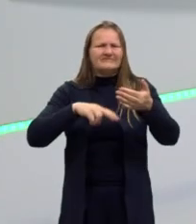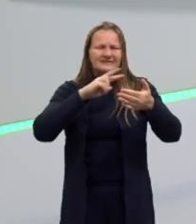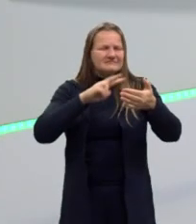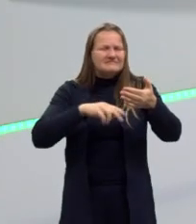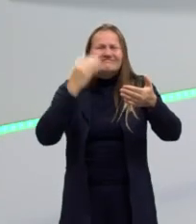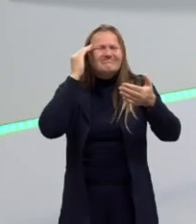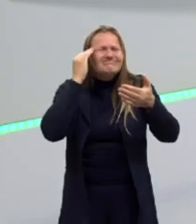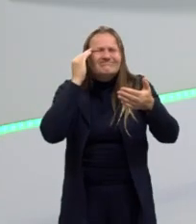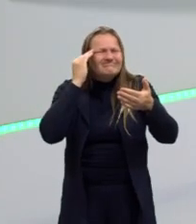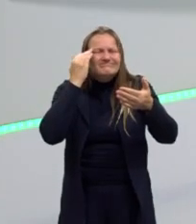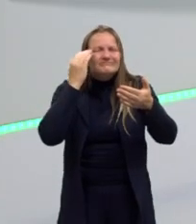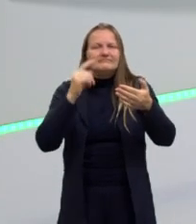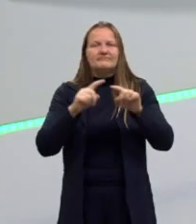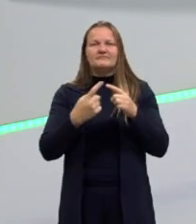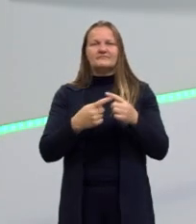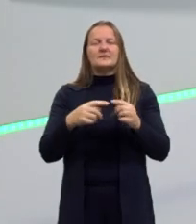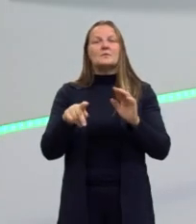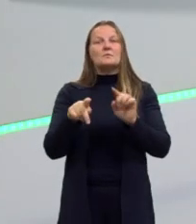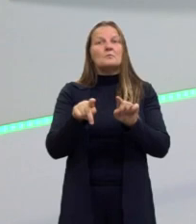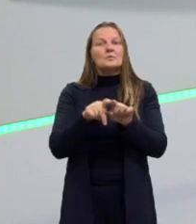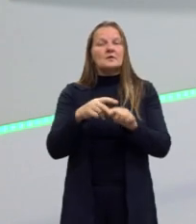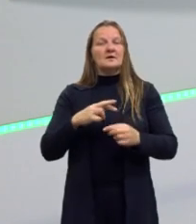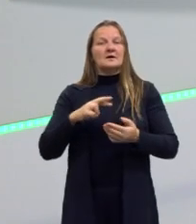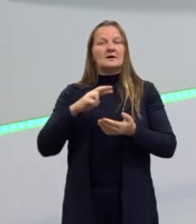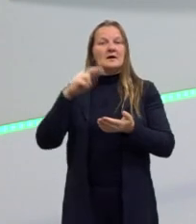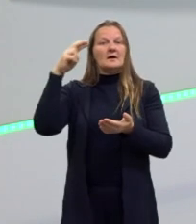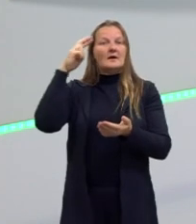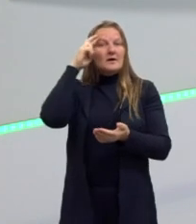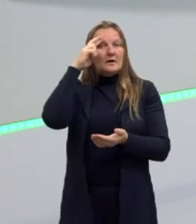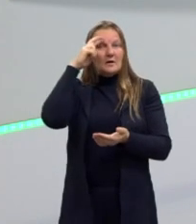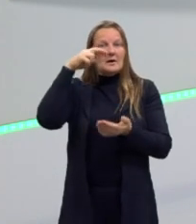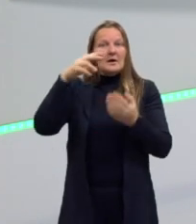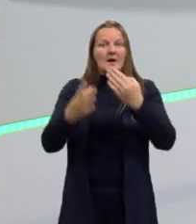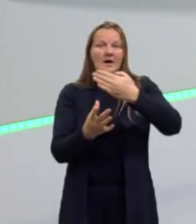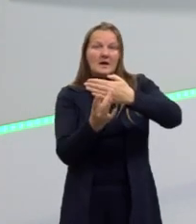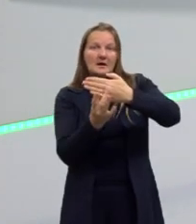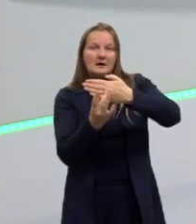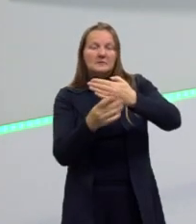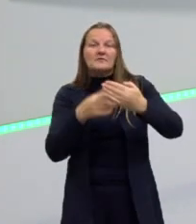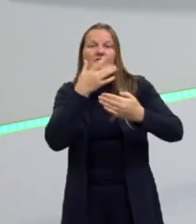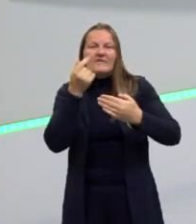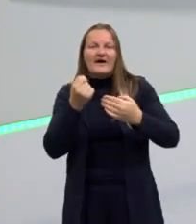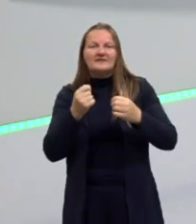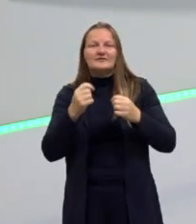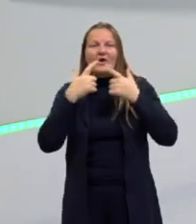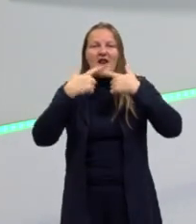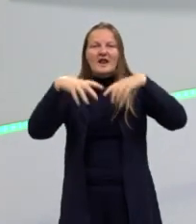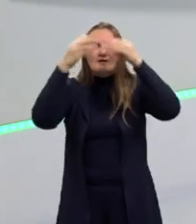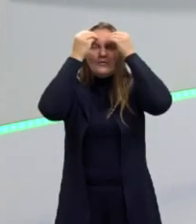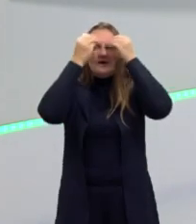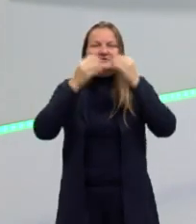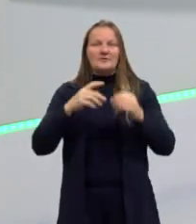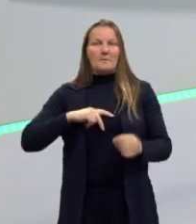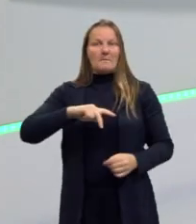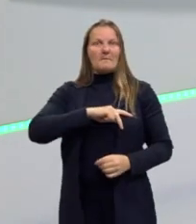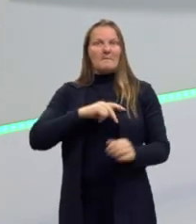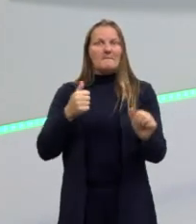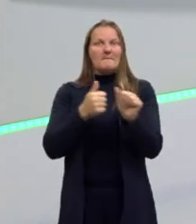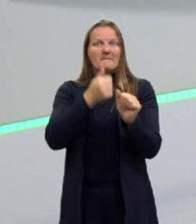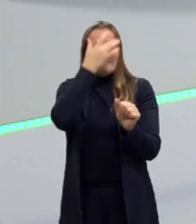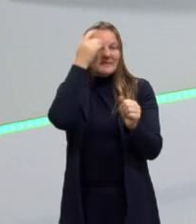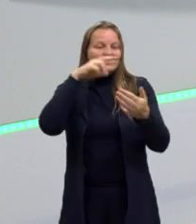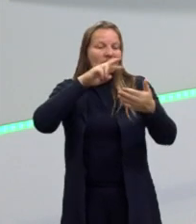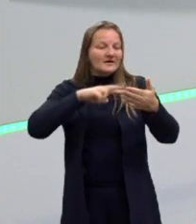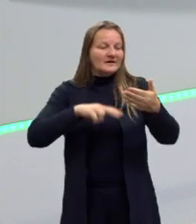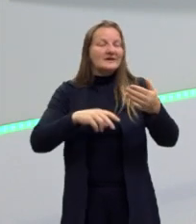onde nós temos essa concepção de que a gente facilita um pouco a linguagem para ficar mais próximo das pessoas,